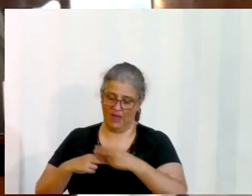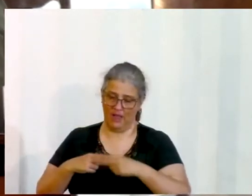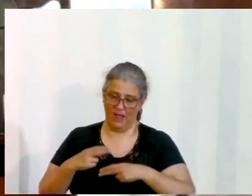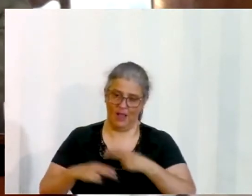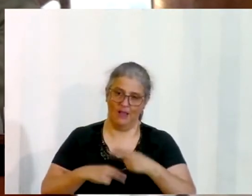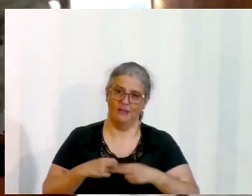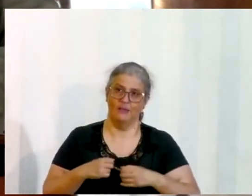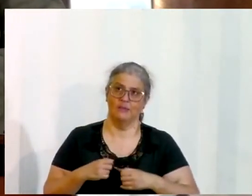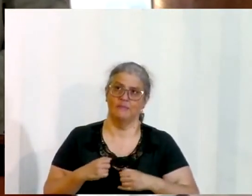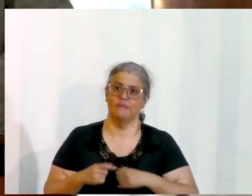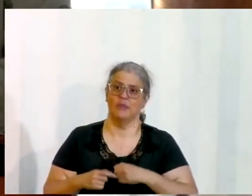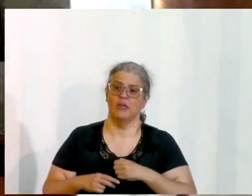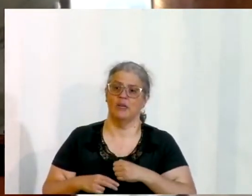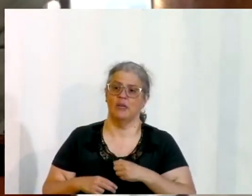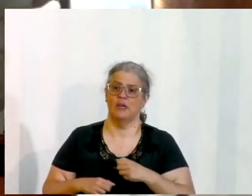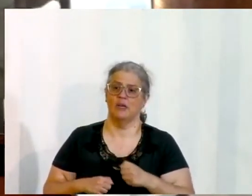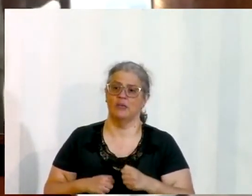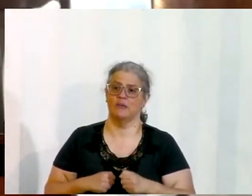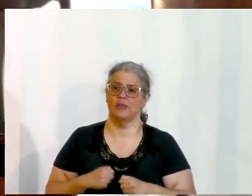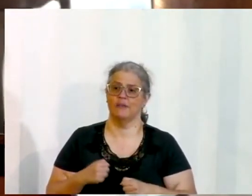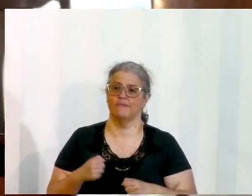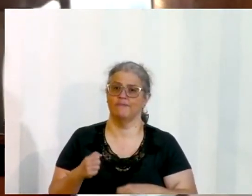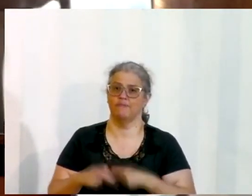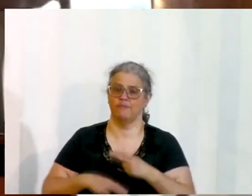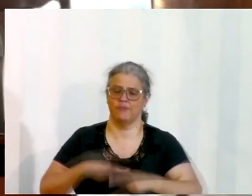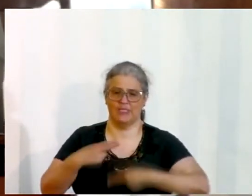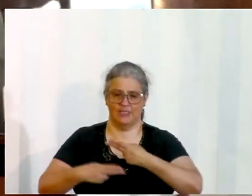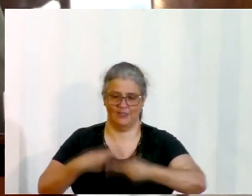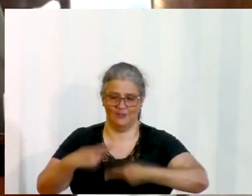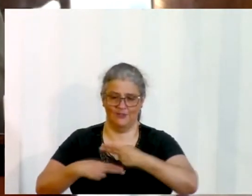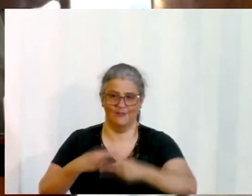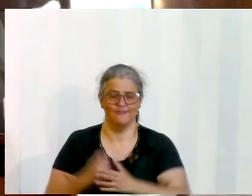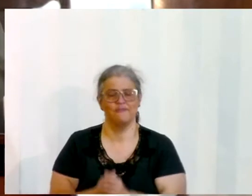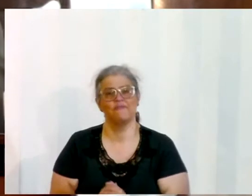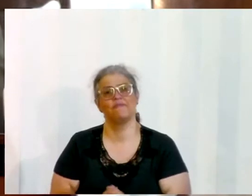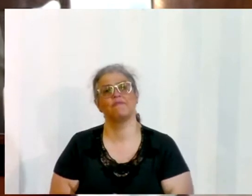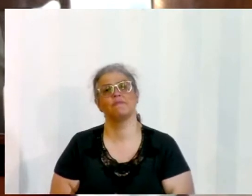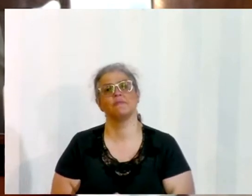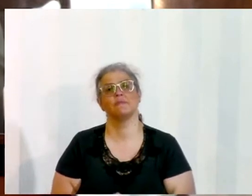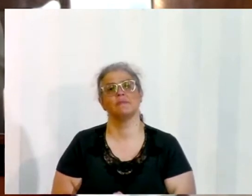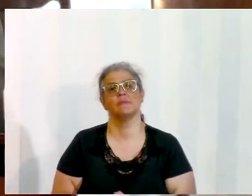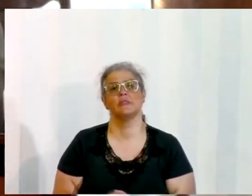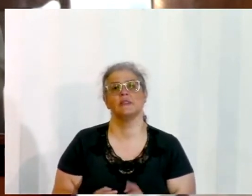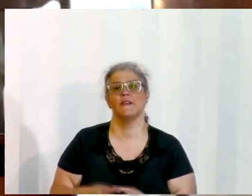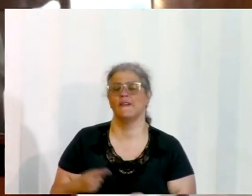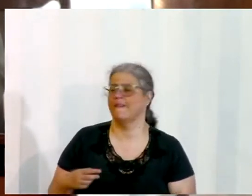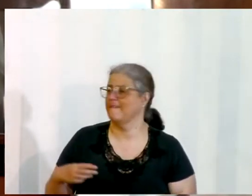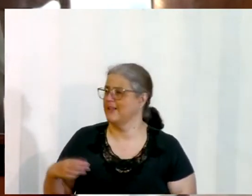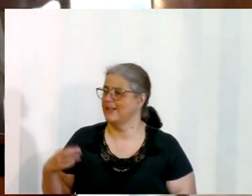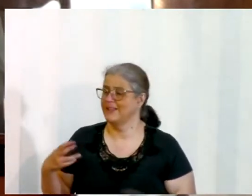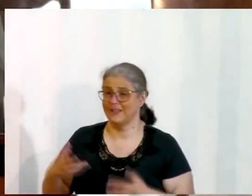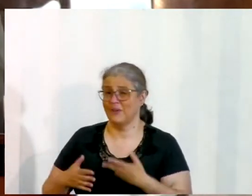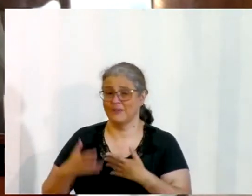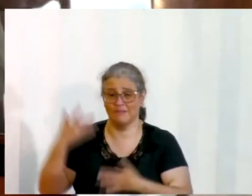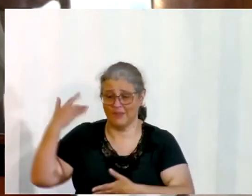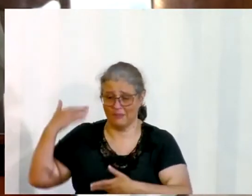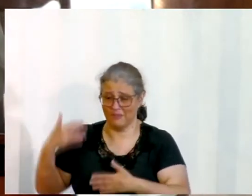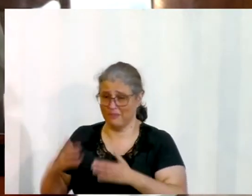dizer, foi um retorno à sã doutrina, às sagradas escrituras, a palavra de Deus estava esquecida,